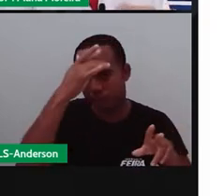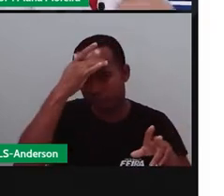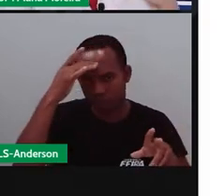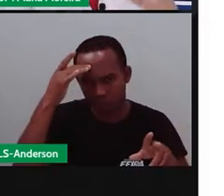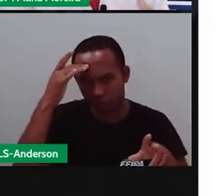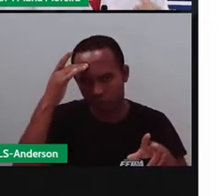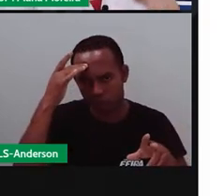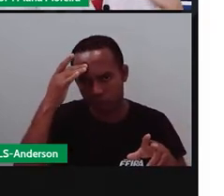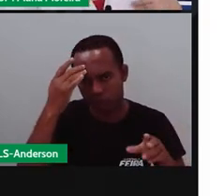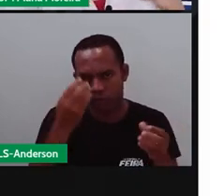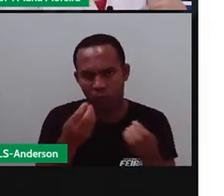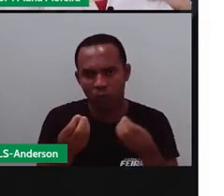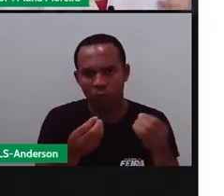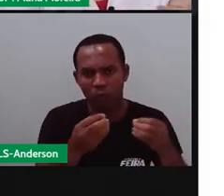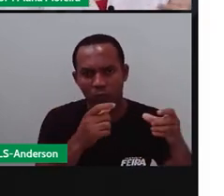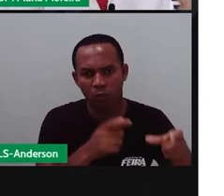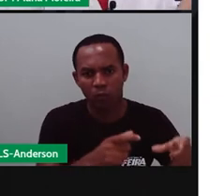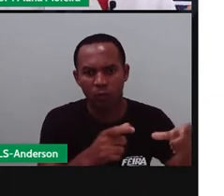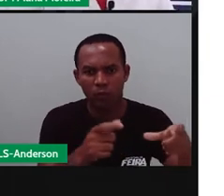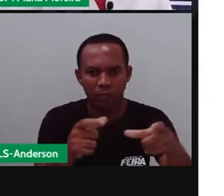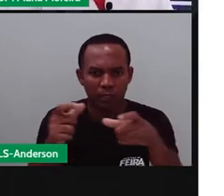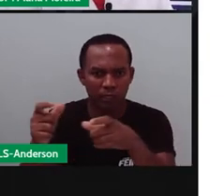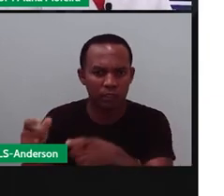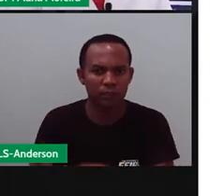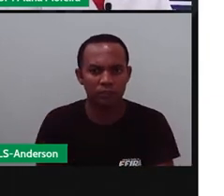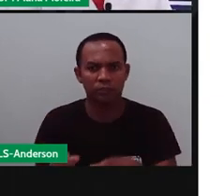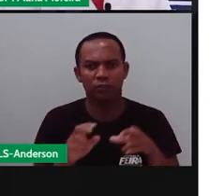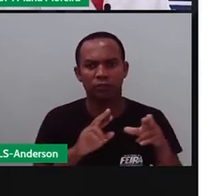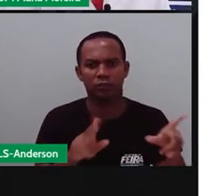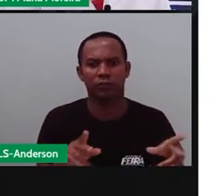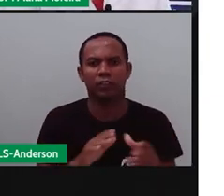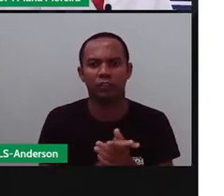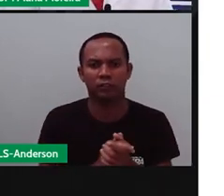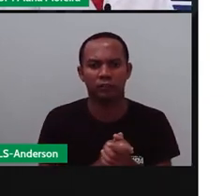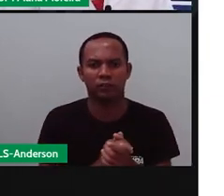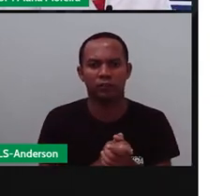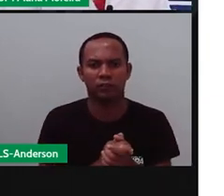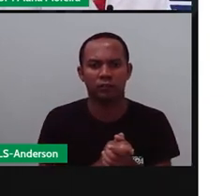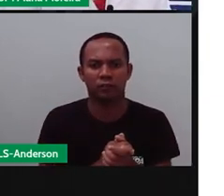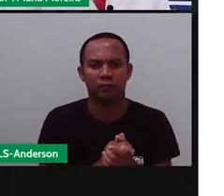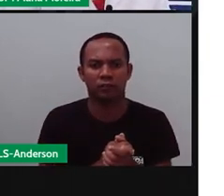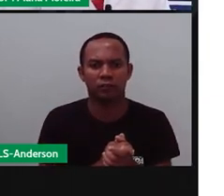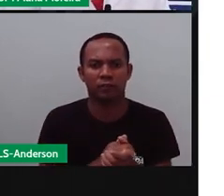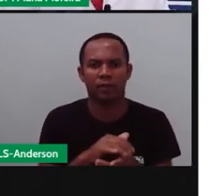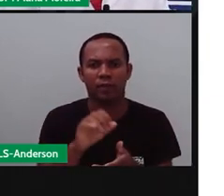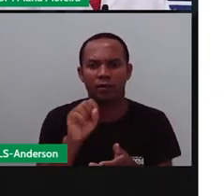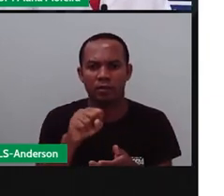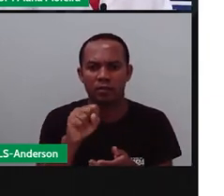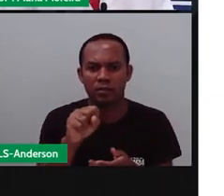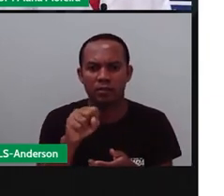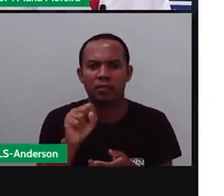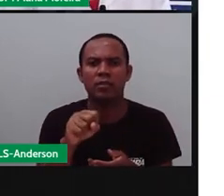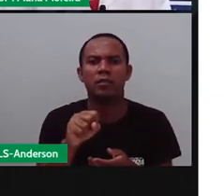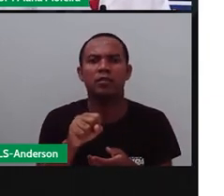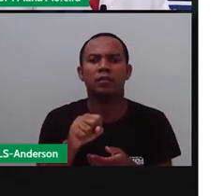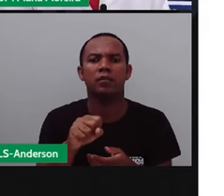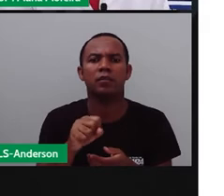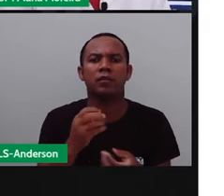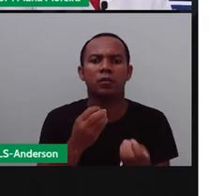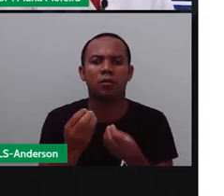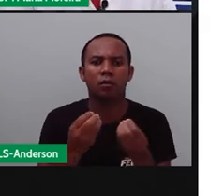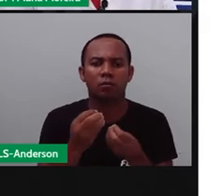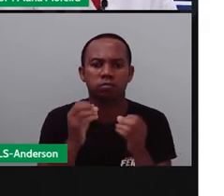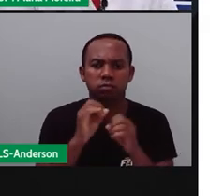são o quê? De regiões diferentes. Certo? E isso aí fica claro aonde? Na fala.